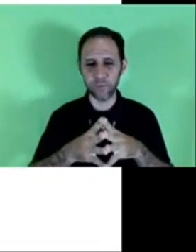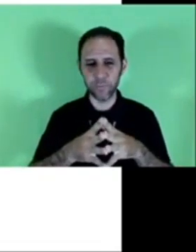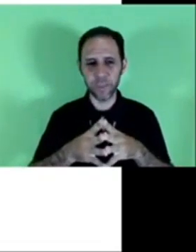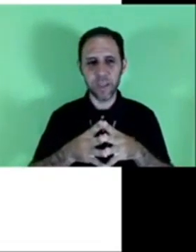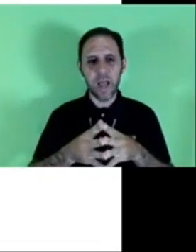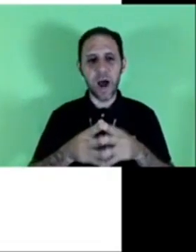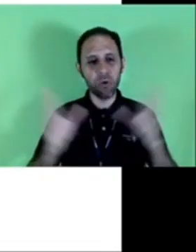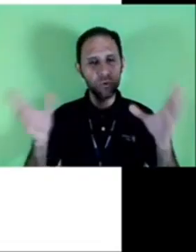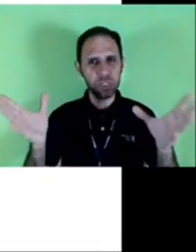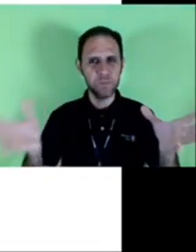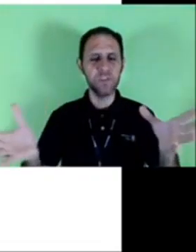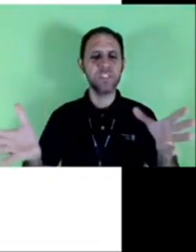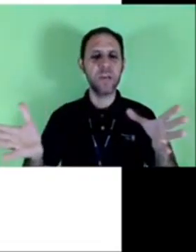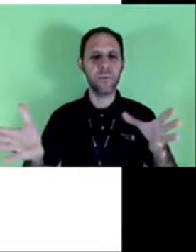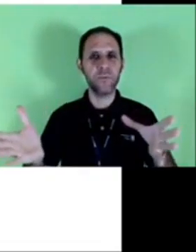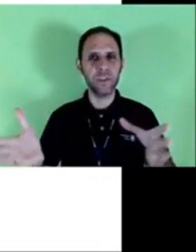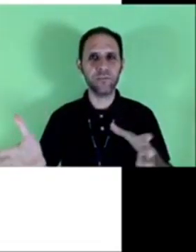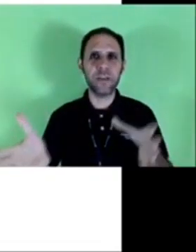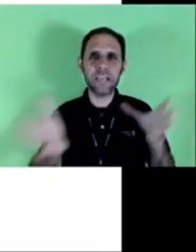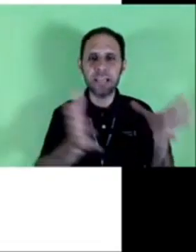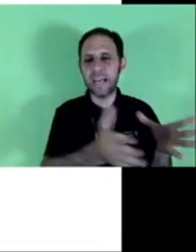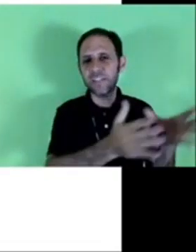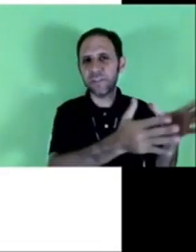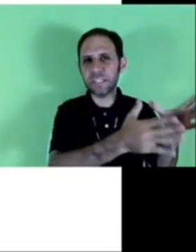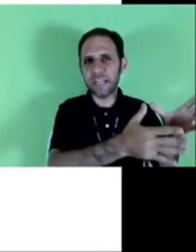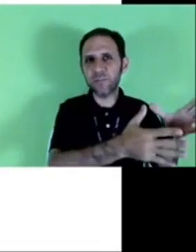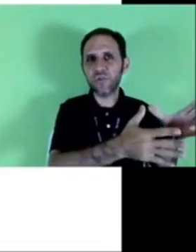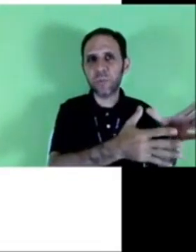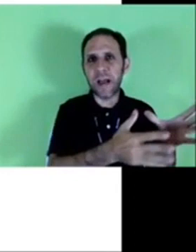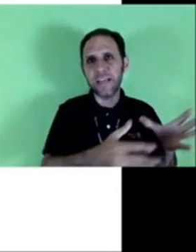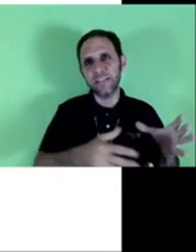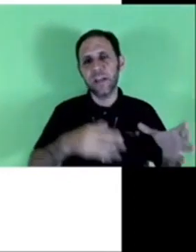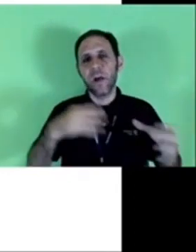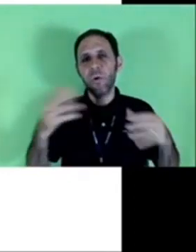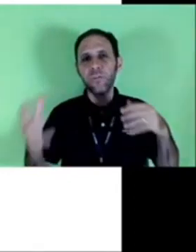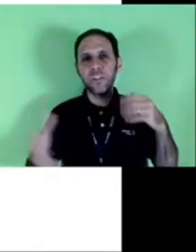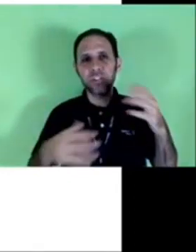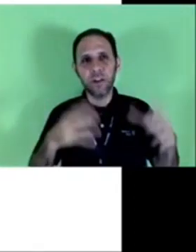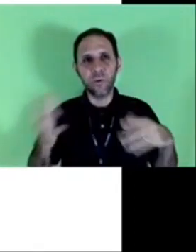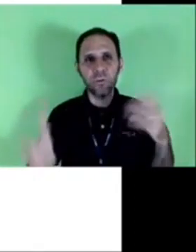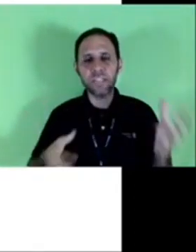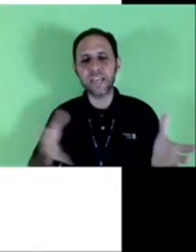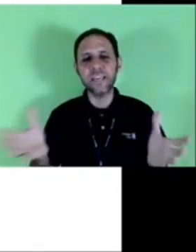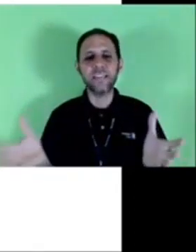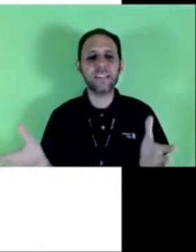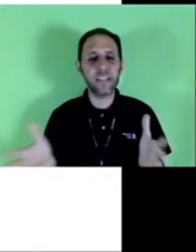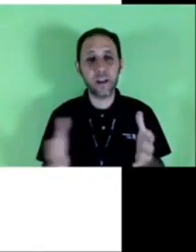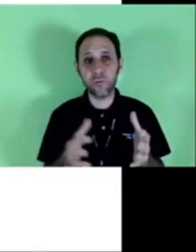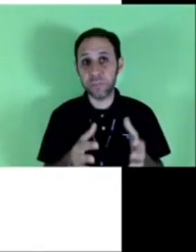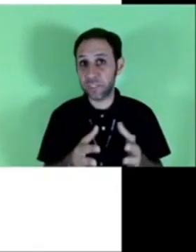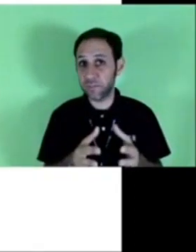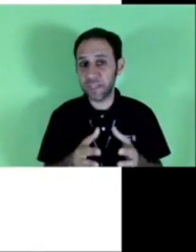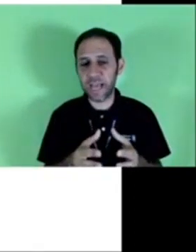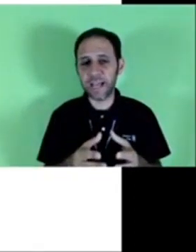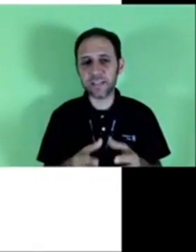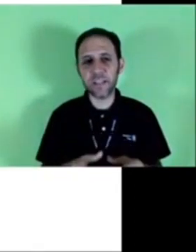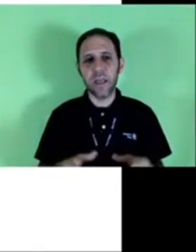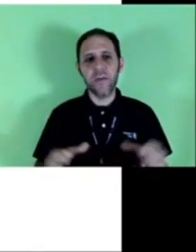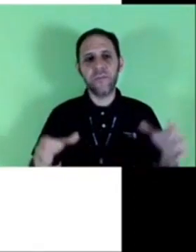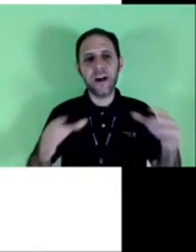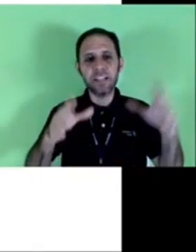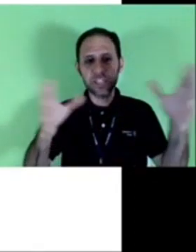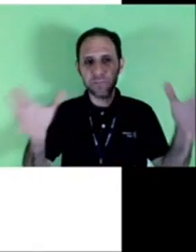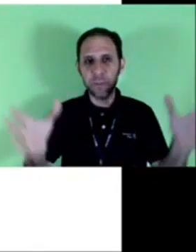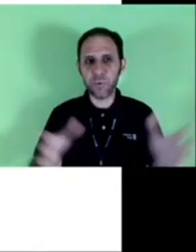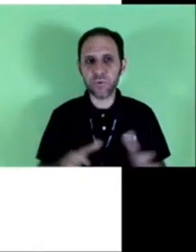documento. Alguns filhos se aproveitam da idade avançada dos pais, quando eles já não conseguem exercer algumas atividades,